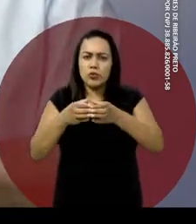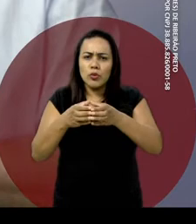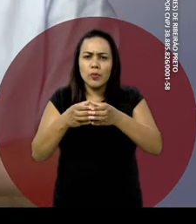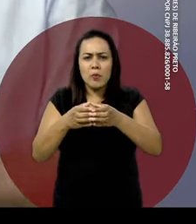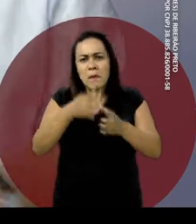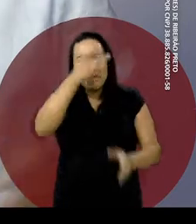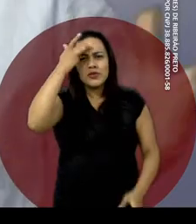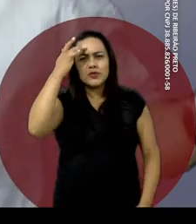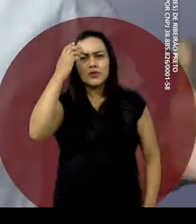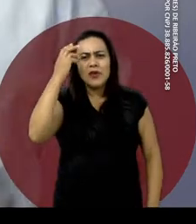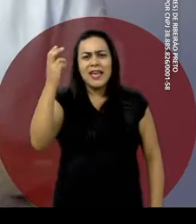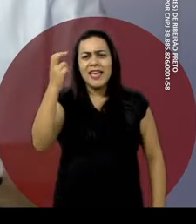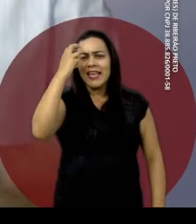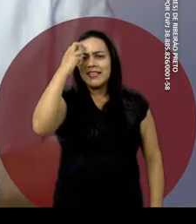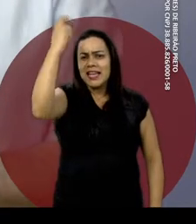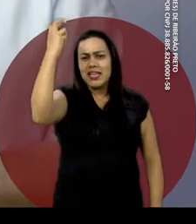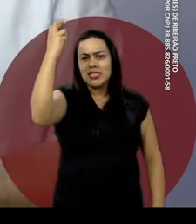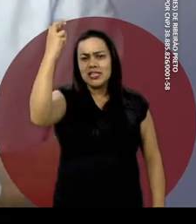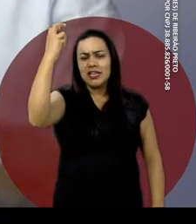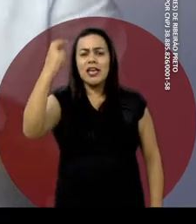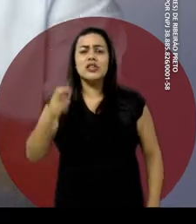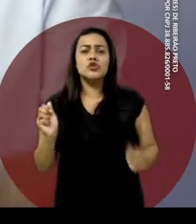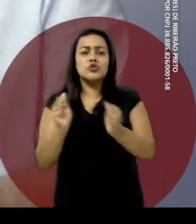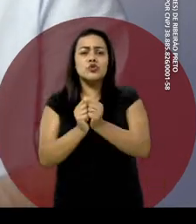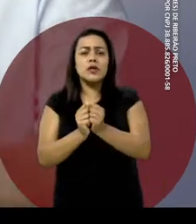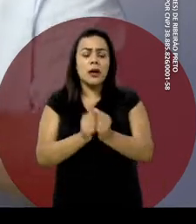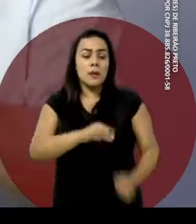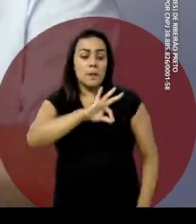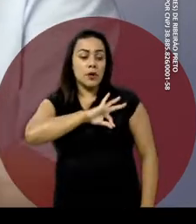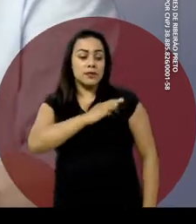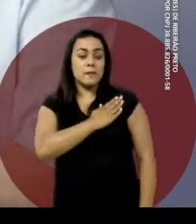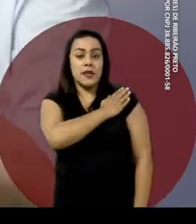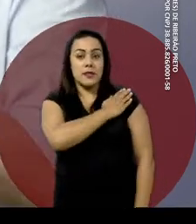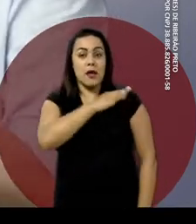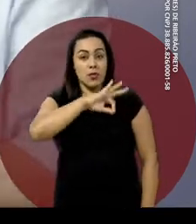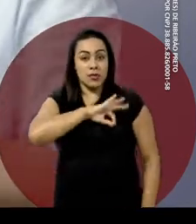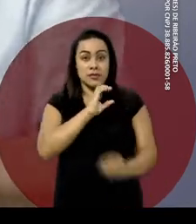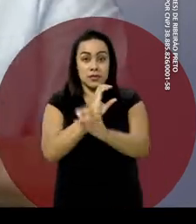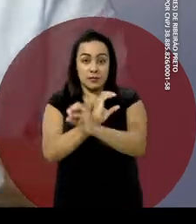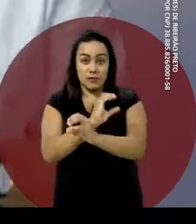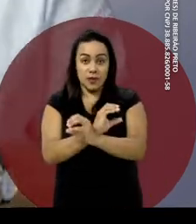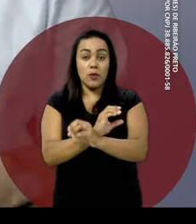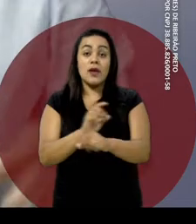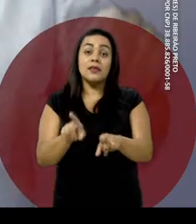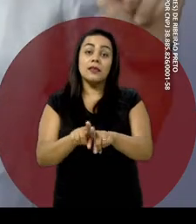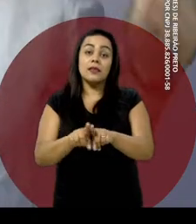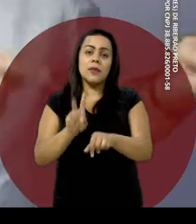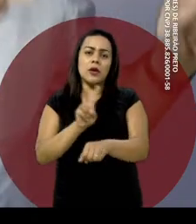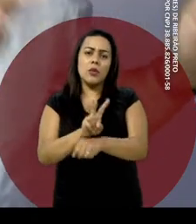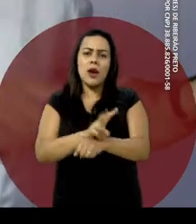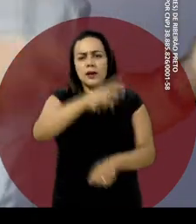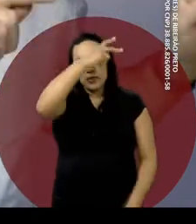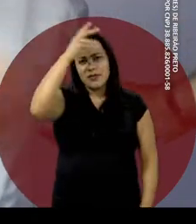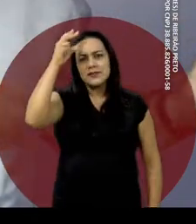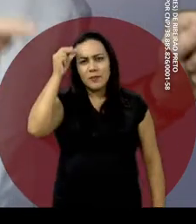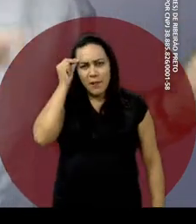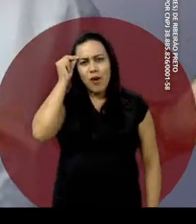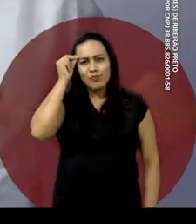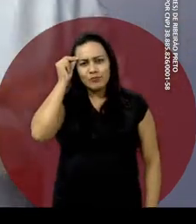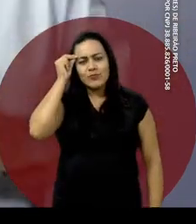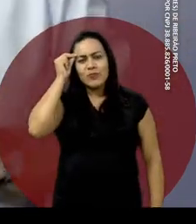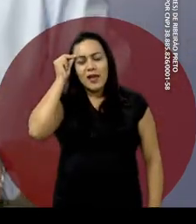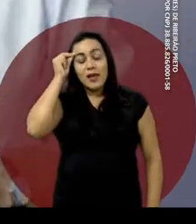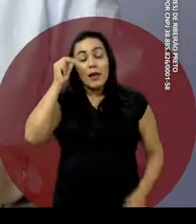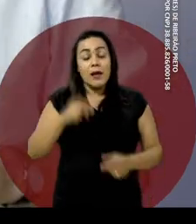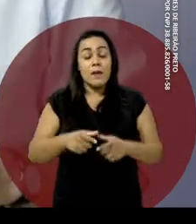um gabinete de inteligência, articulando as ações da Polícia Militar, Polícia Civil e Guarda Municipal. Aumentarei a presença